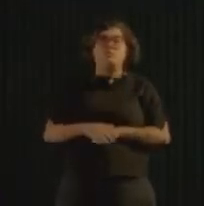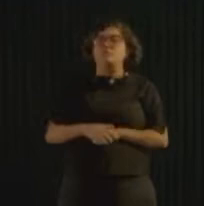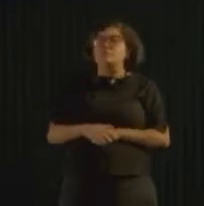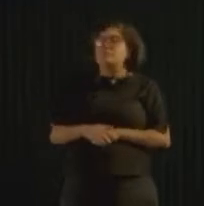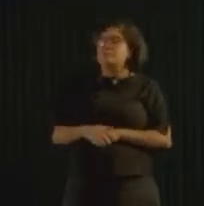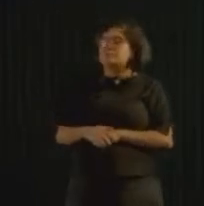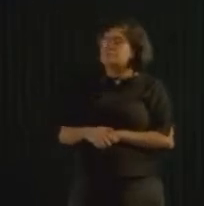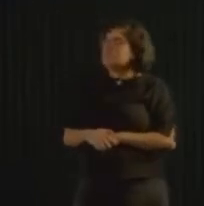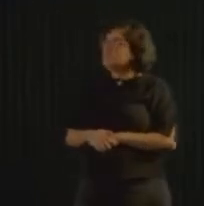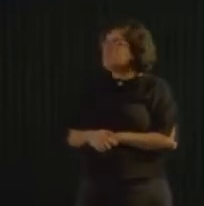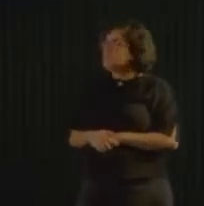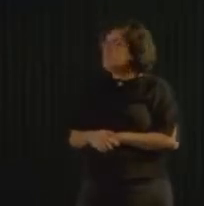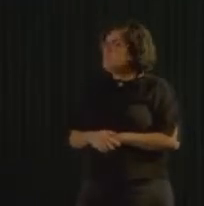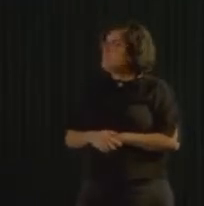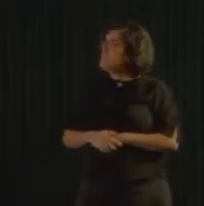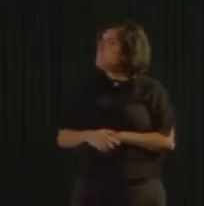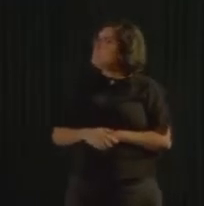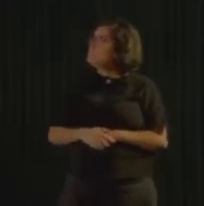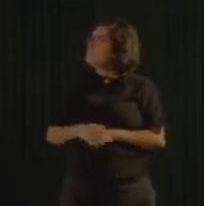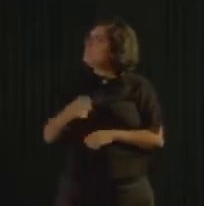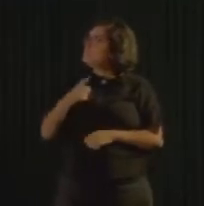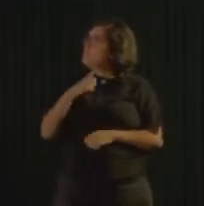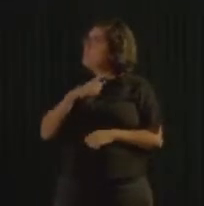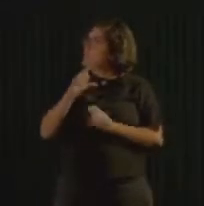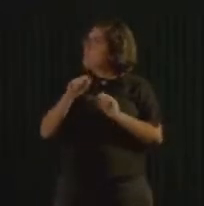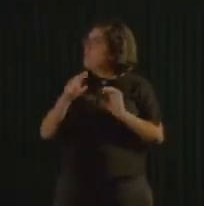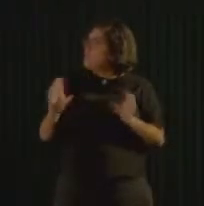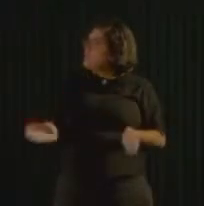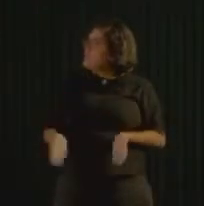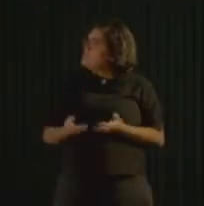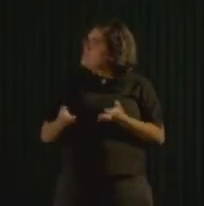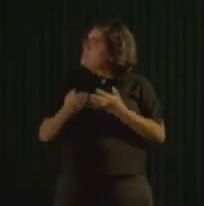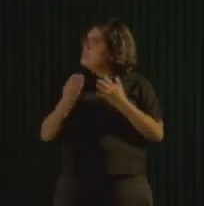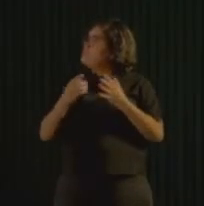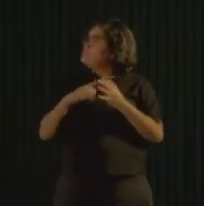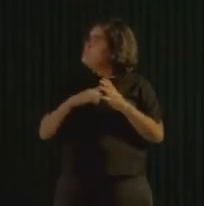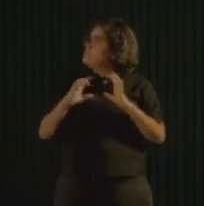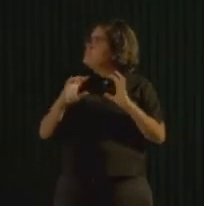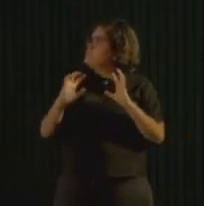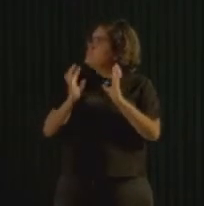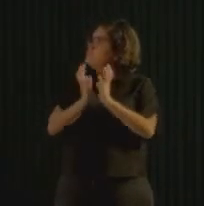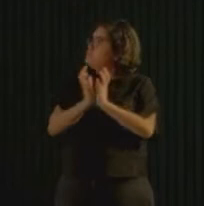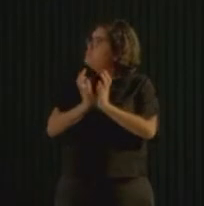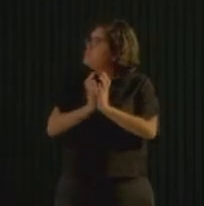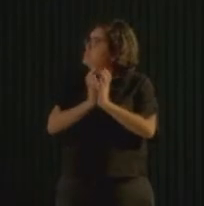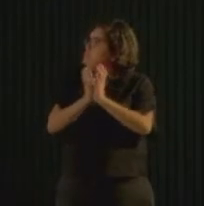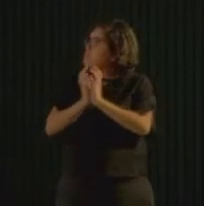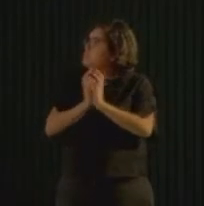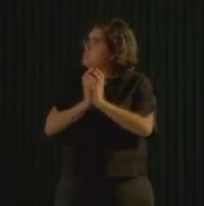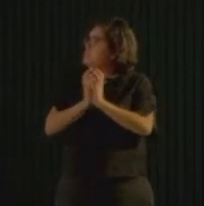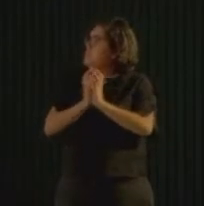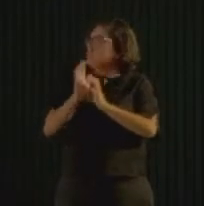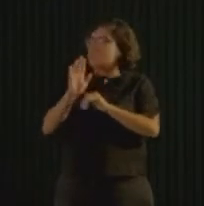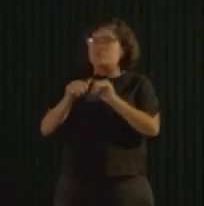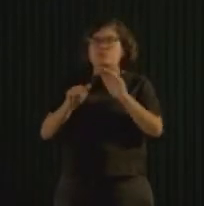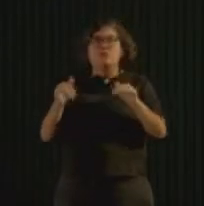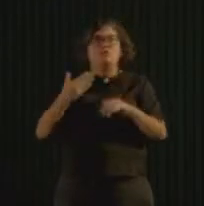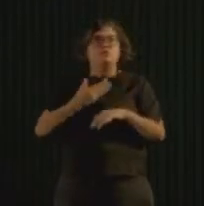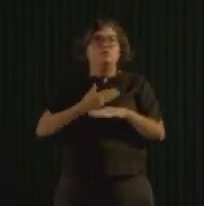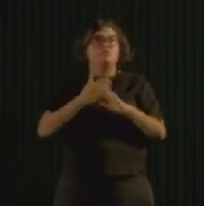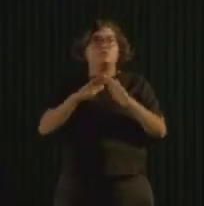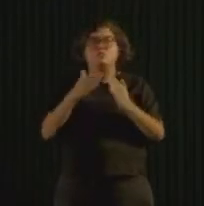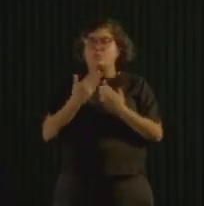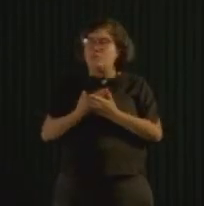Esse é o de incentivo. A gente faz feirinhas nas comunidades, não teve possibilidade de continuar com as escolas, e a gente teve que ajustar.